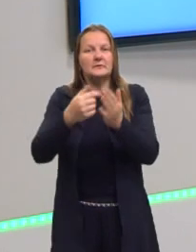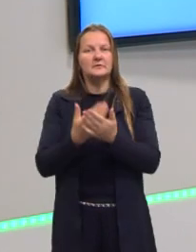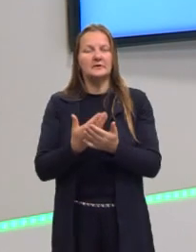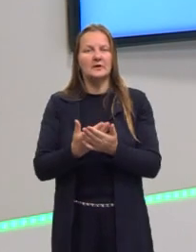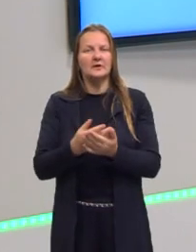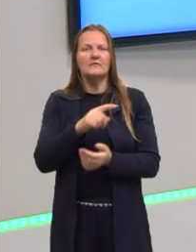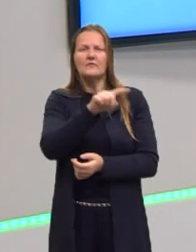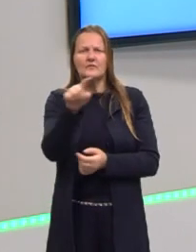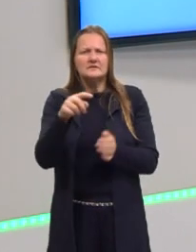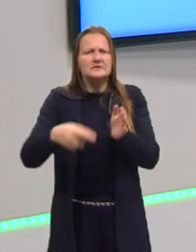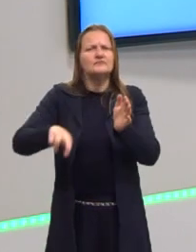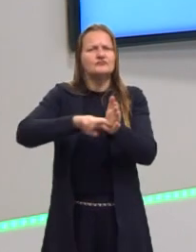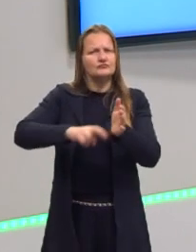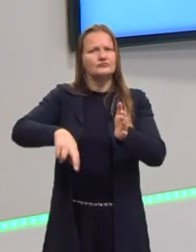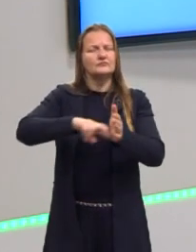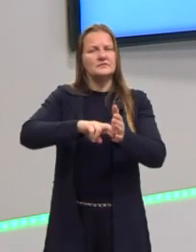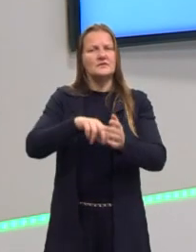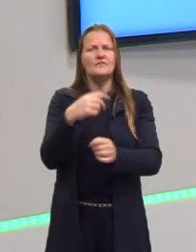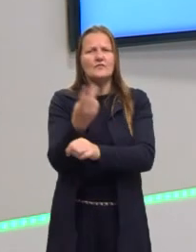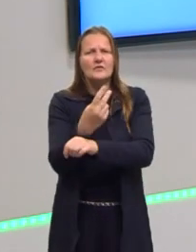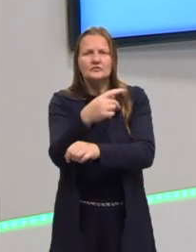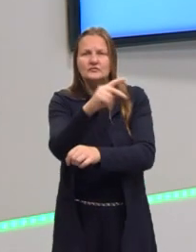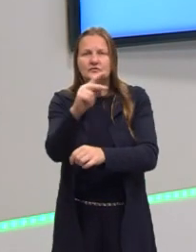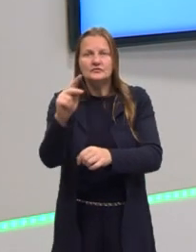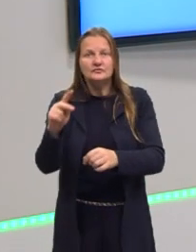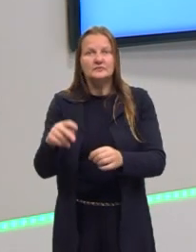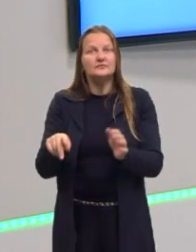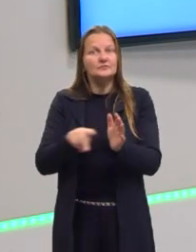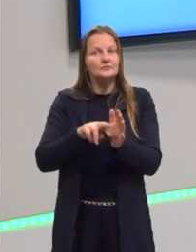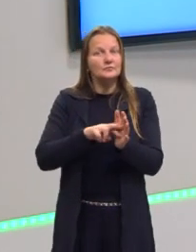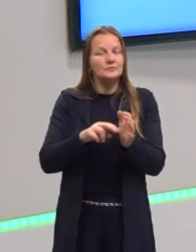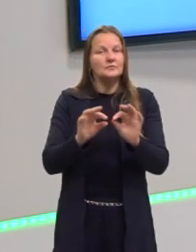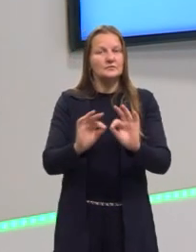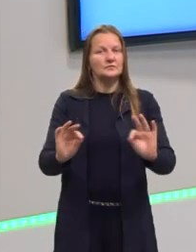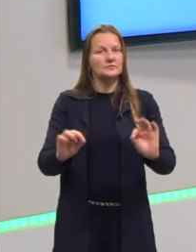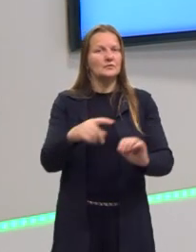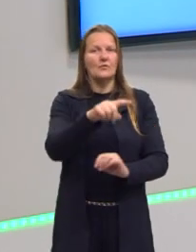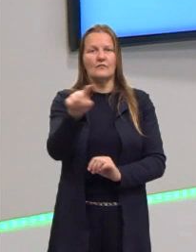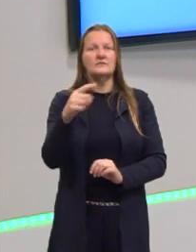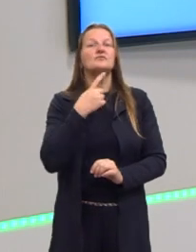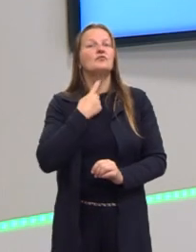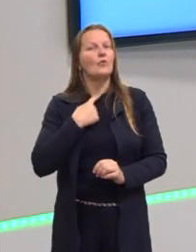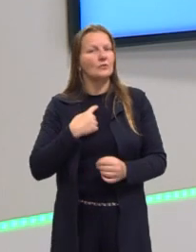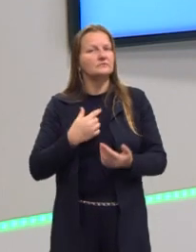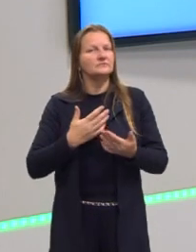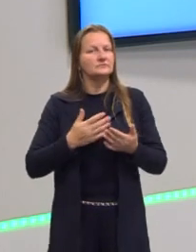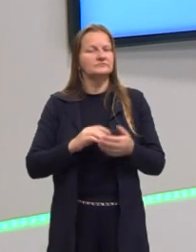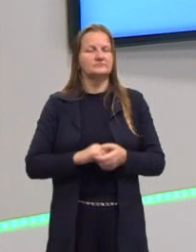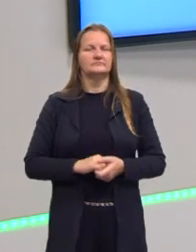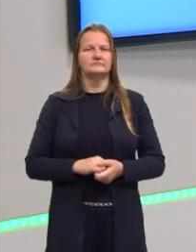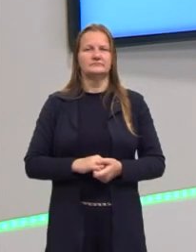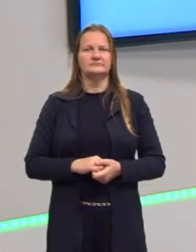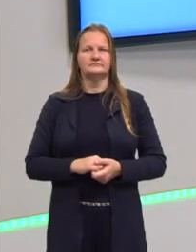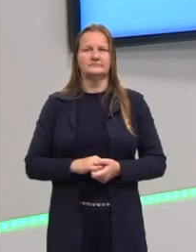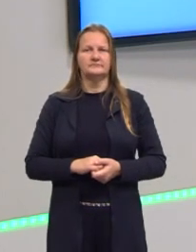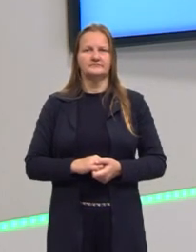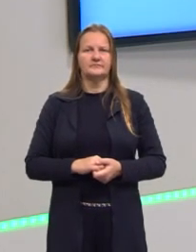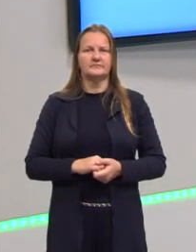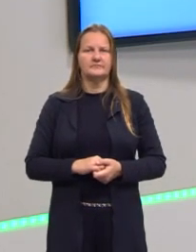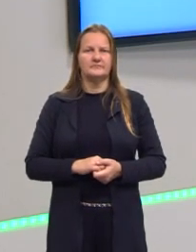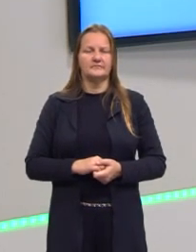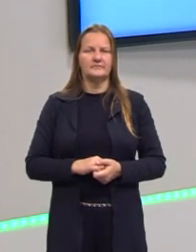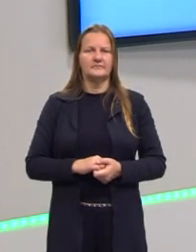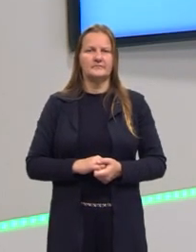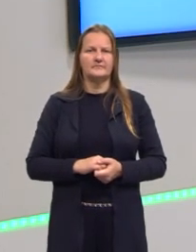deem uma retomada e busquem aí resolver de uma forma mais simples ou de uma forma que, para vocês, seja mais prática, mais